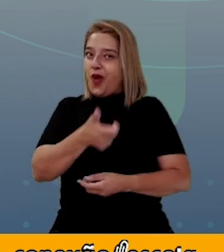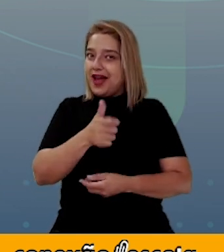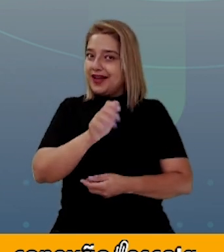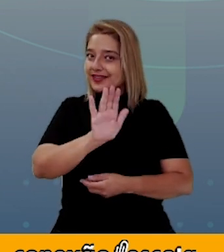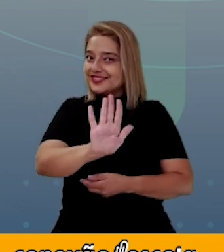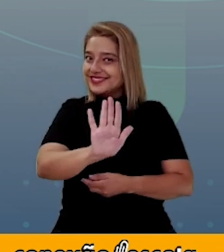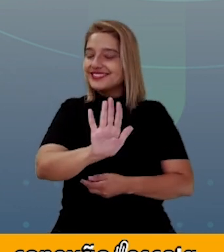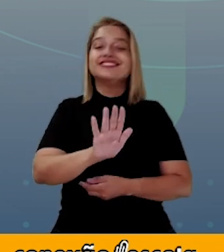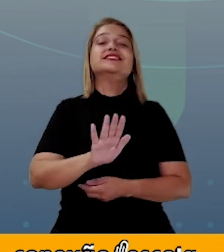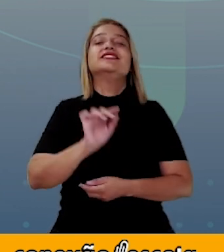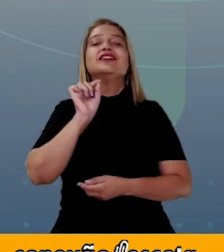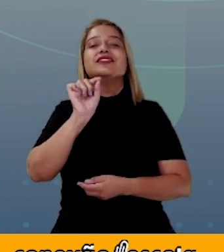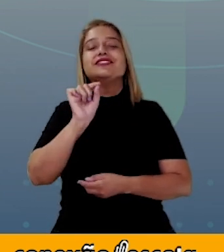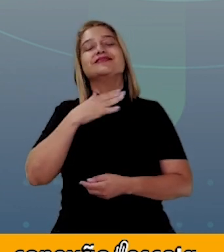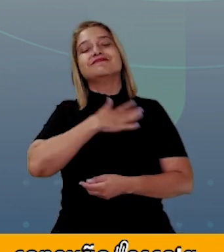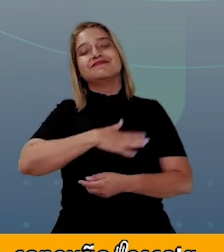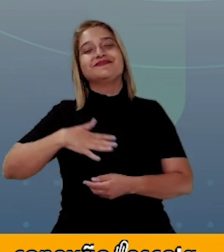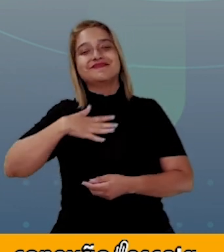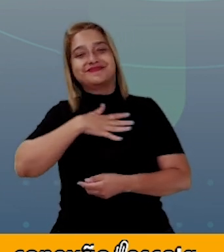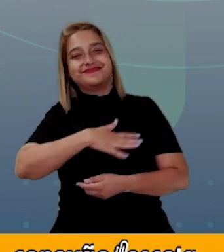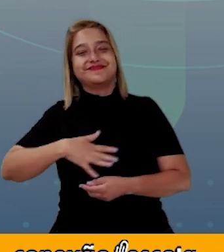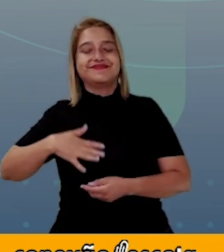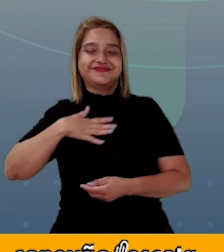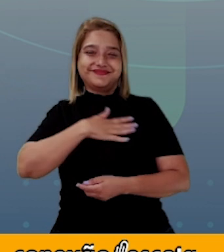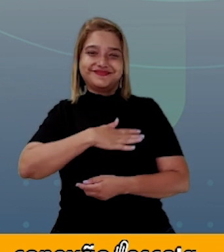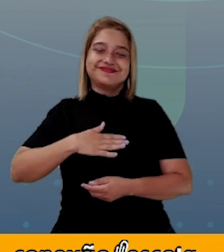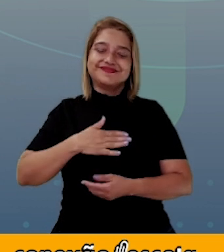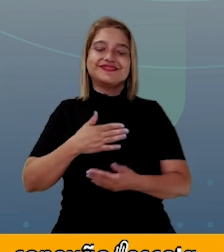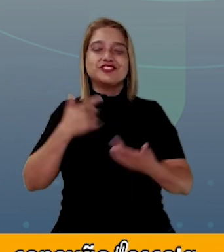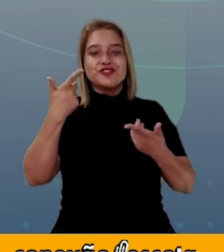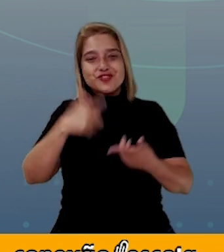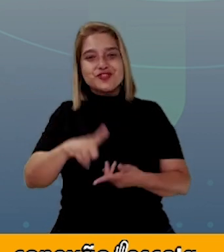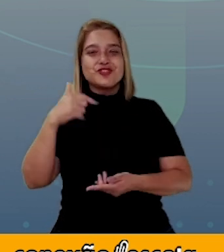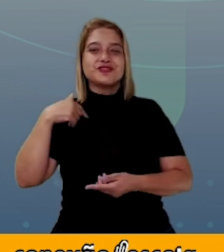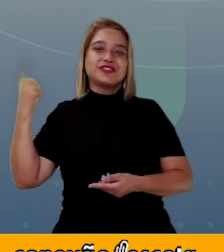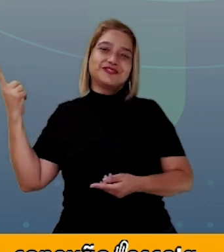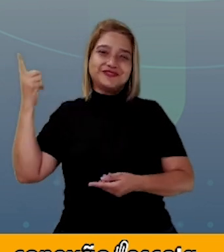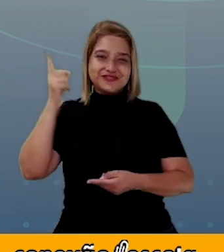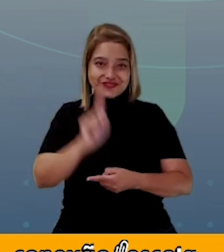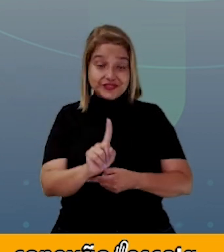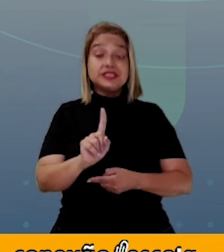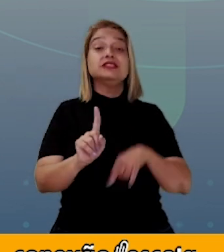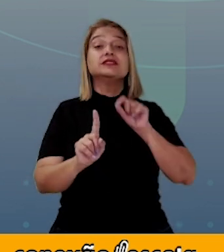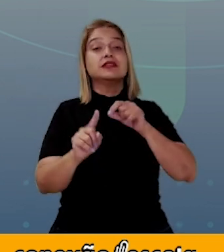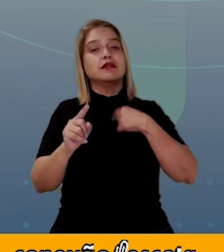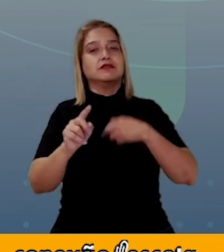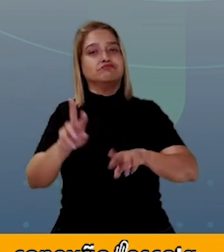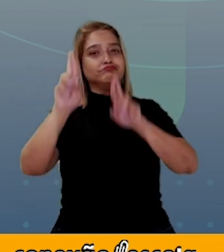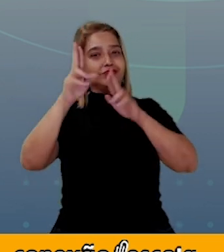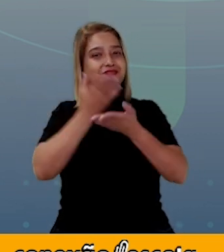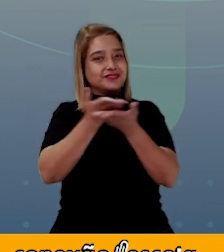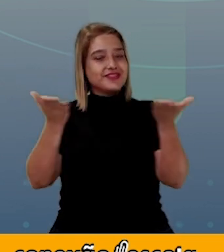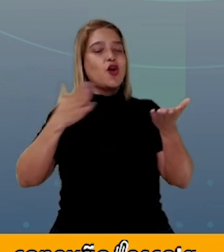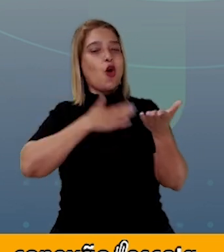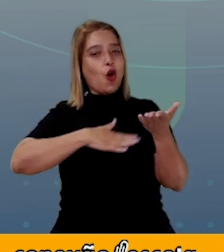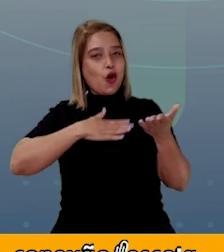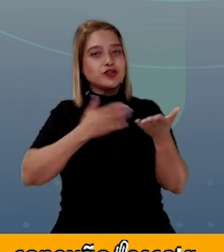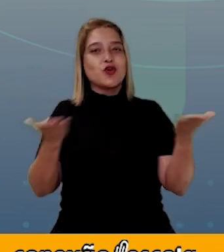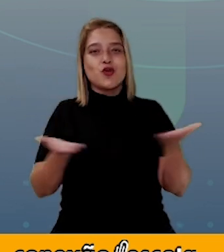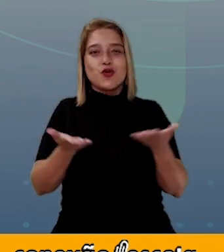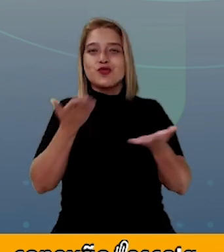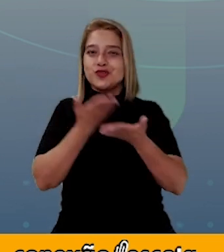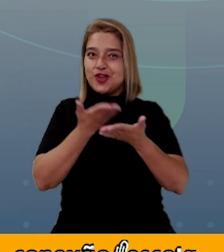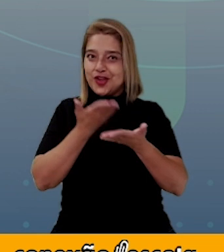despedirmos. Foi um prazer estar aqui com vocês mais uma vez. Eu espero que você tenha gostado desse